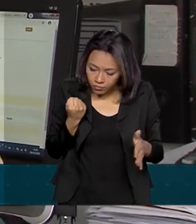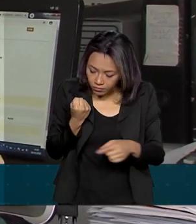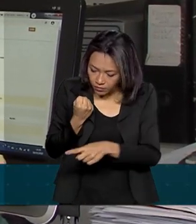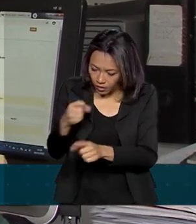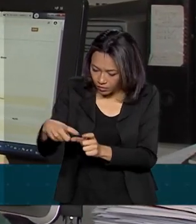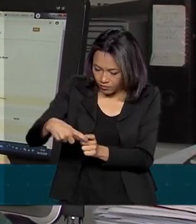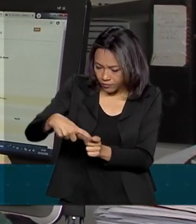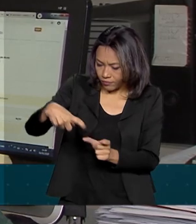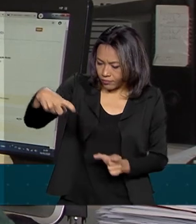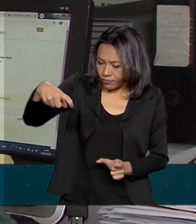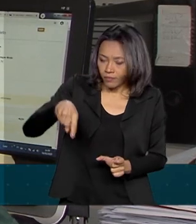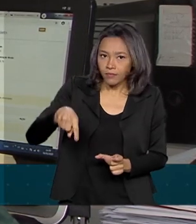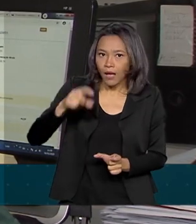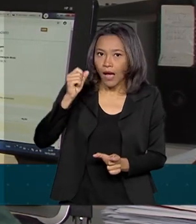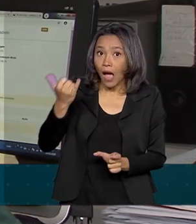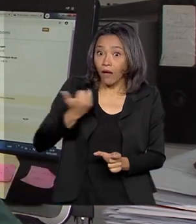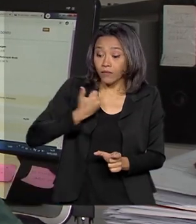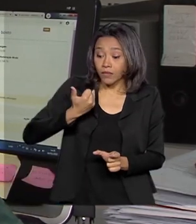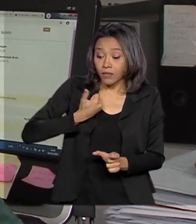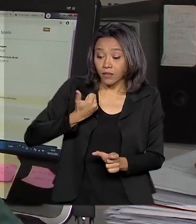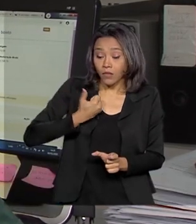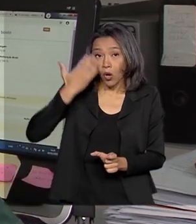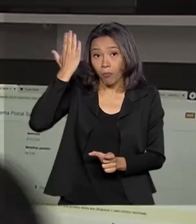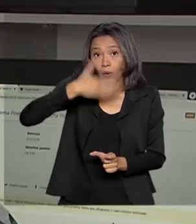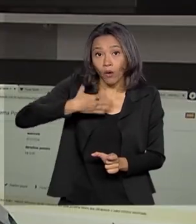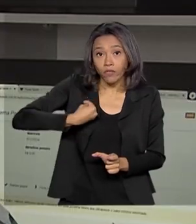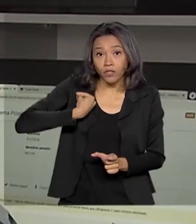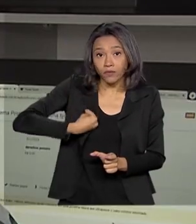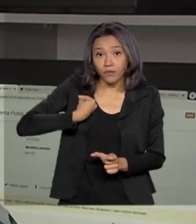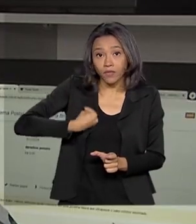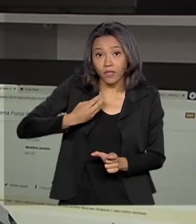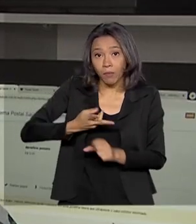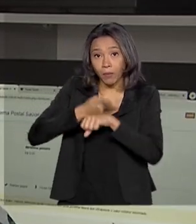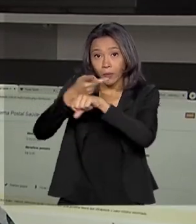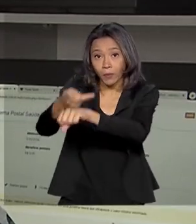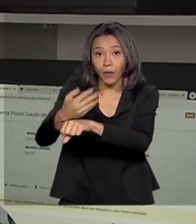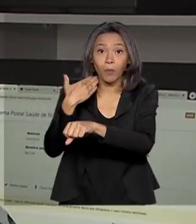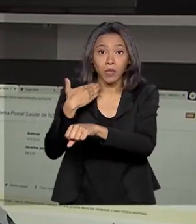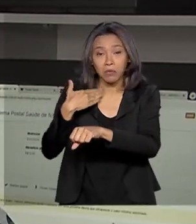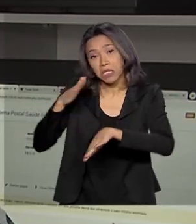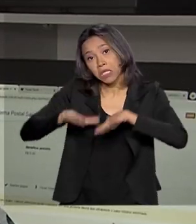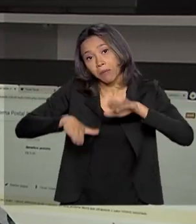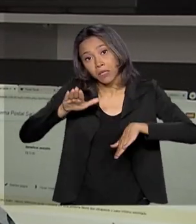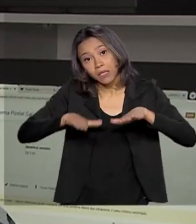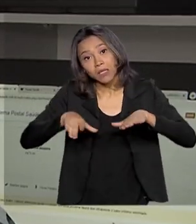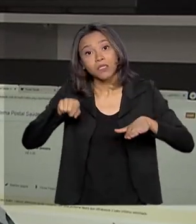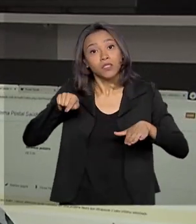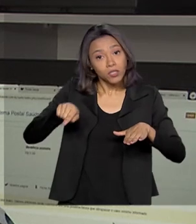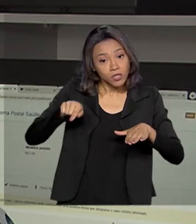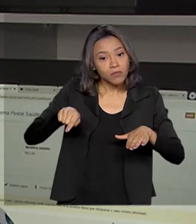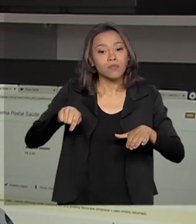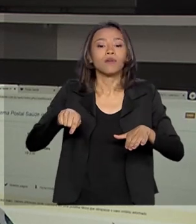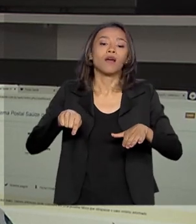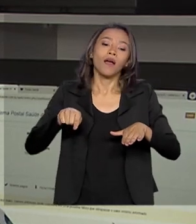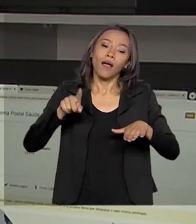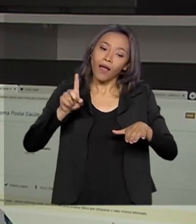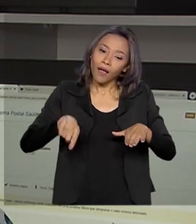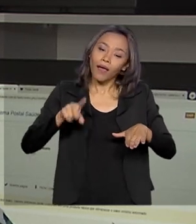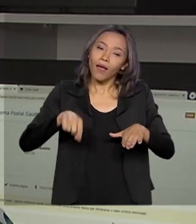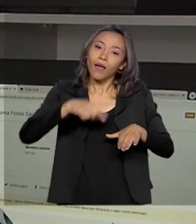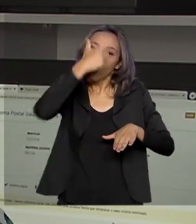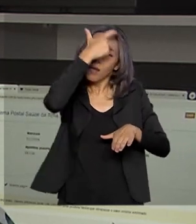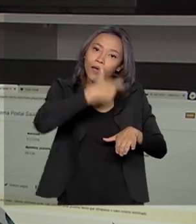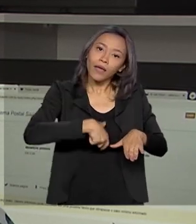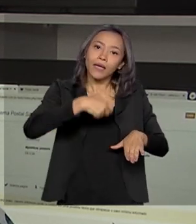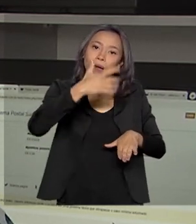fita alertando para fazer a prova de vida. Independente do banco avisar, é preferível a pessoa